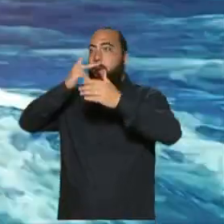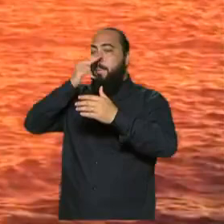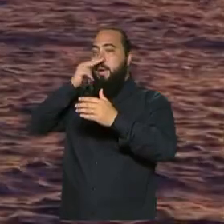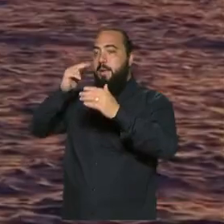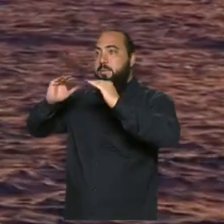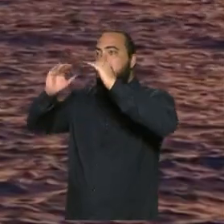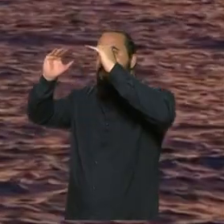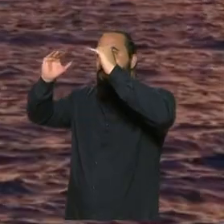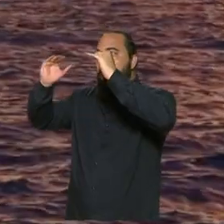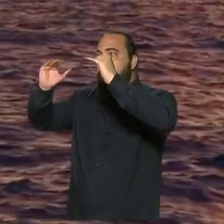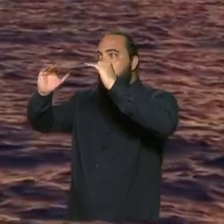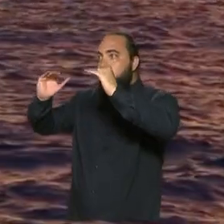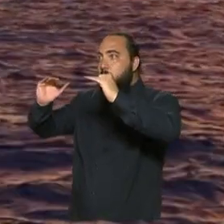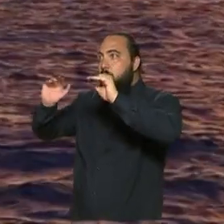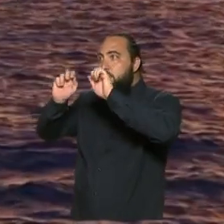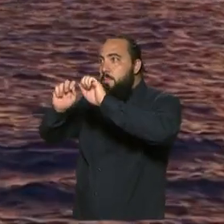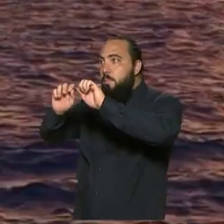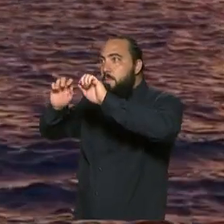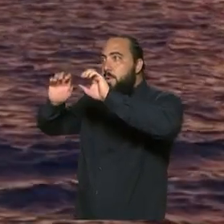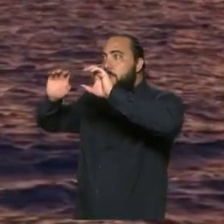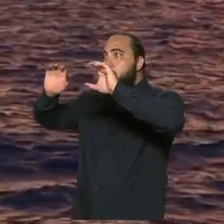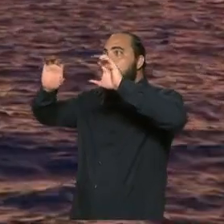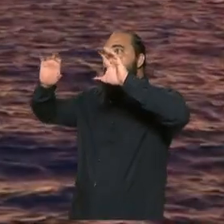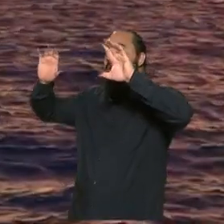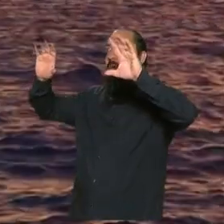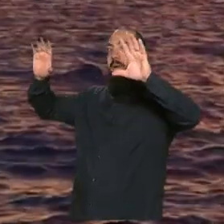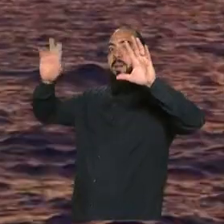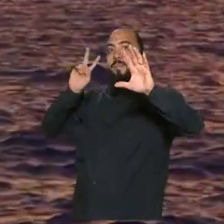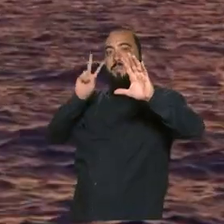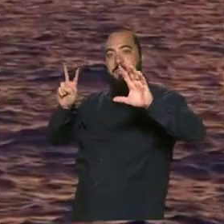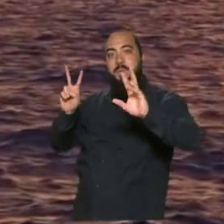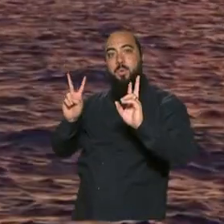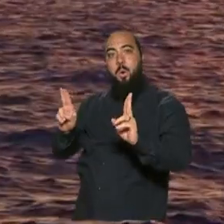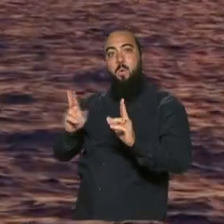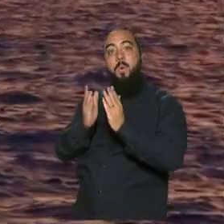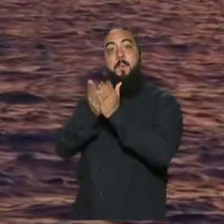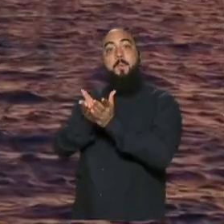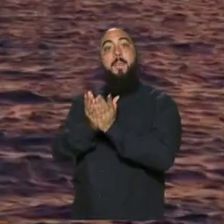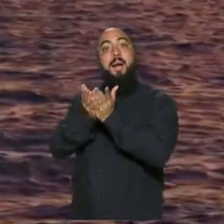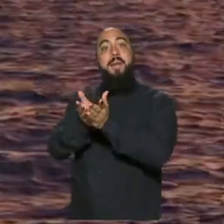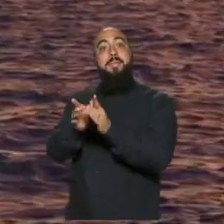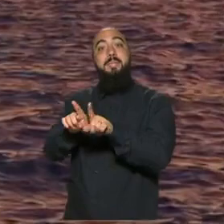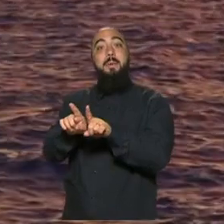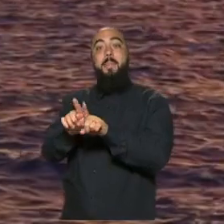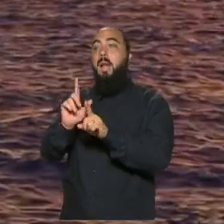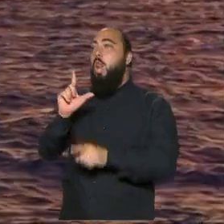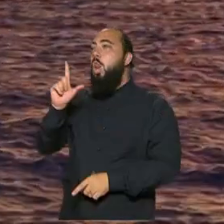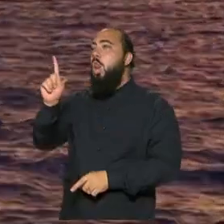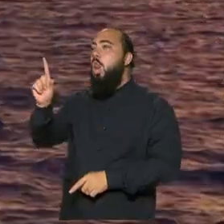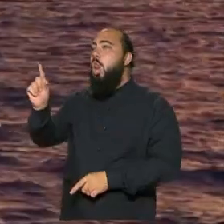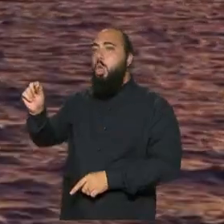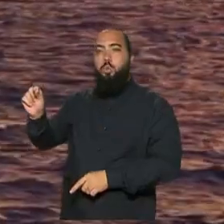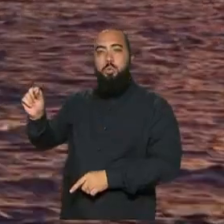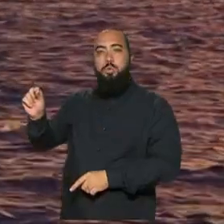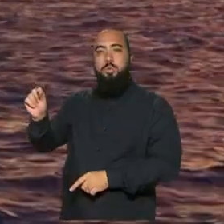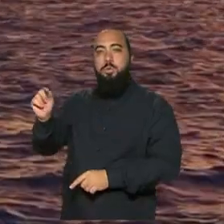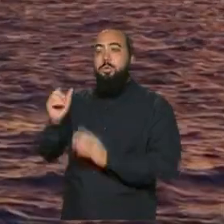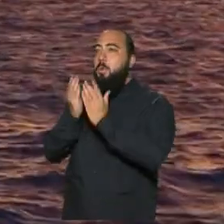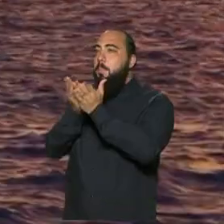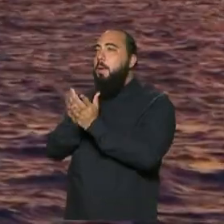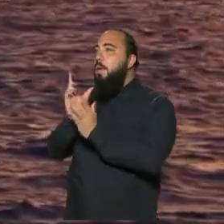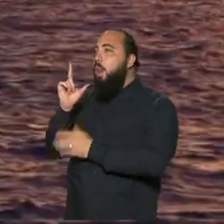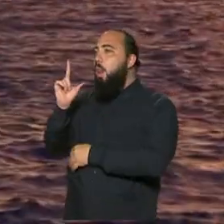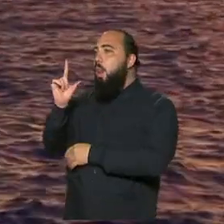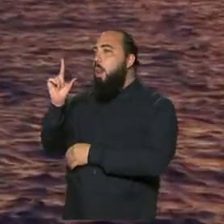a base. De maneira semelhante, a gente pode observar um barquinho se distanciando no horizonte. Ele não some por